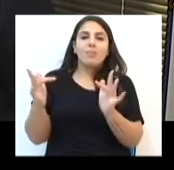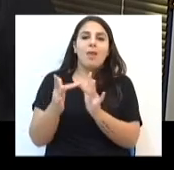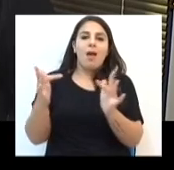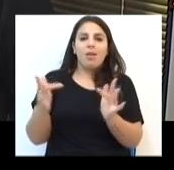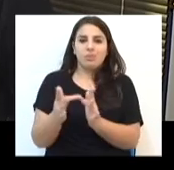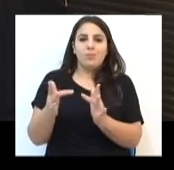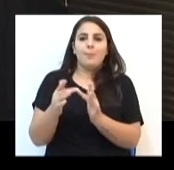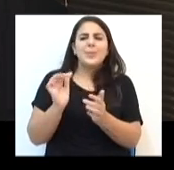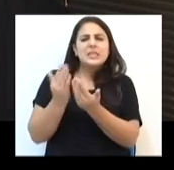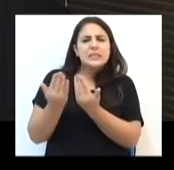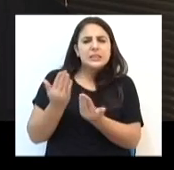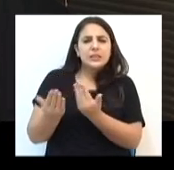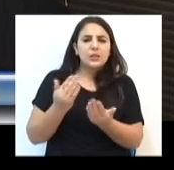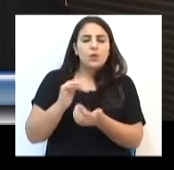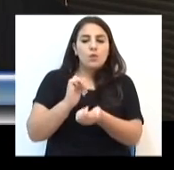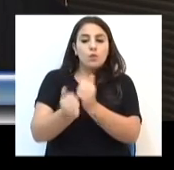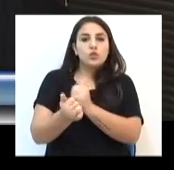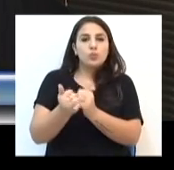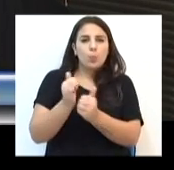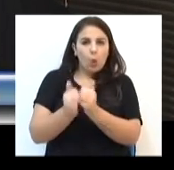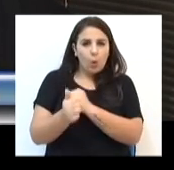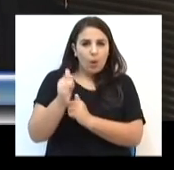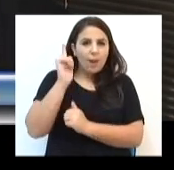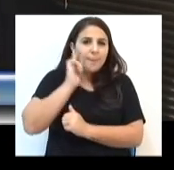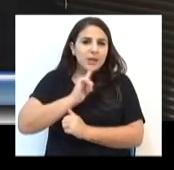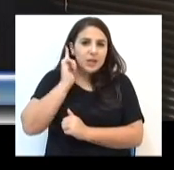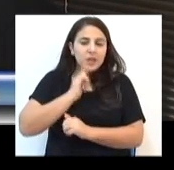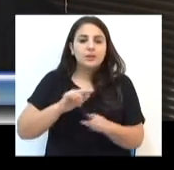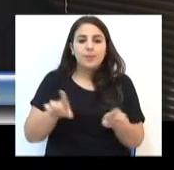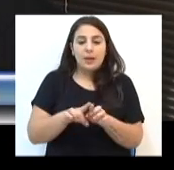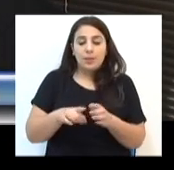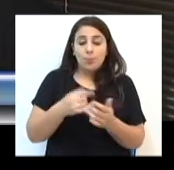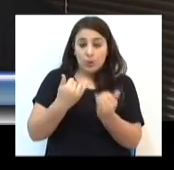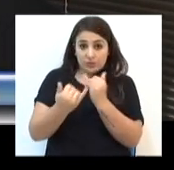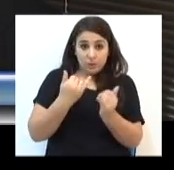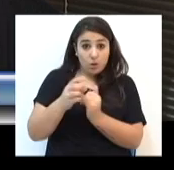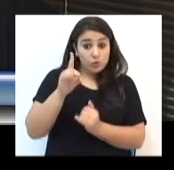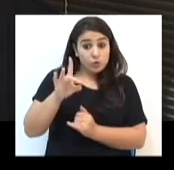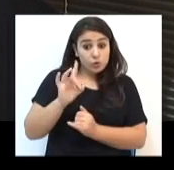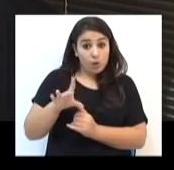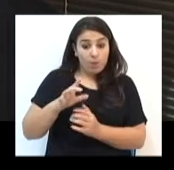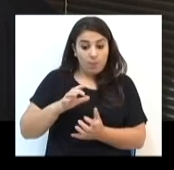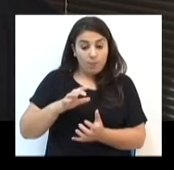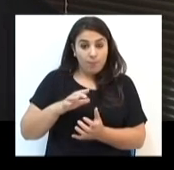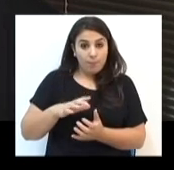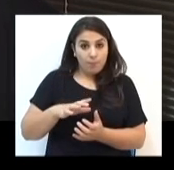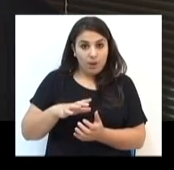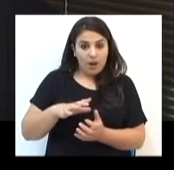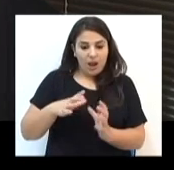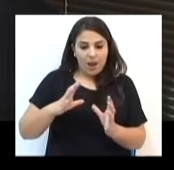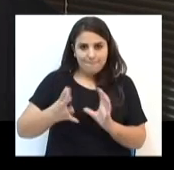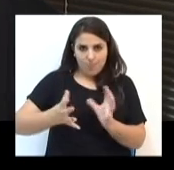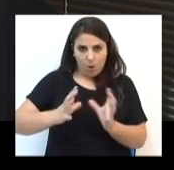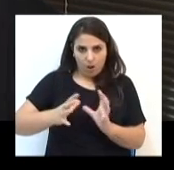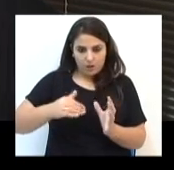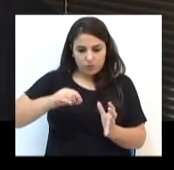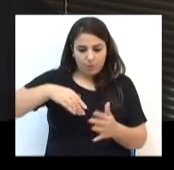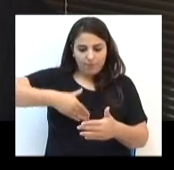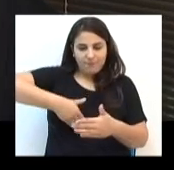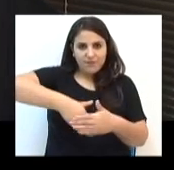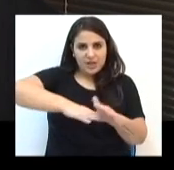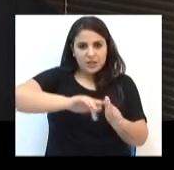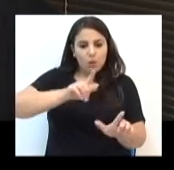americano. A bola pode ser jogada para frente apenas com o pé, com o pé,